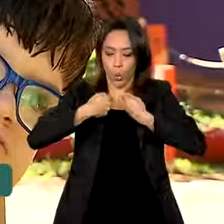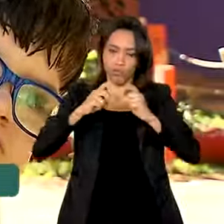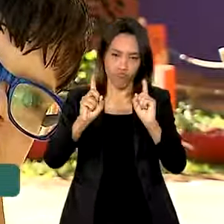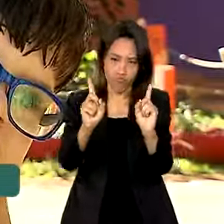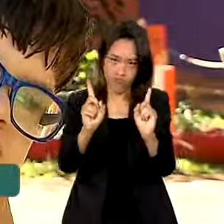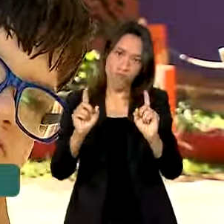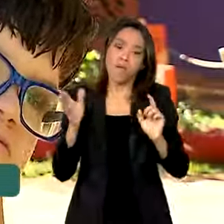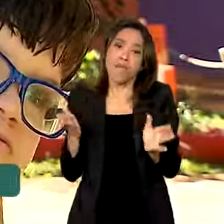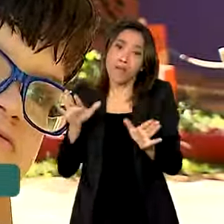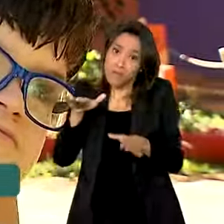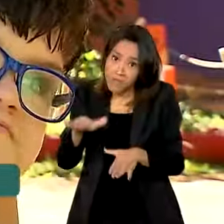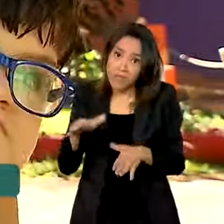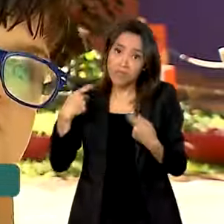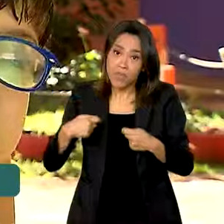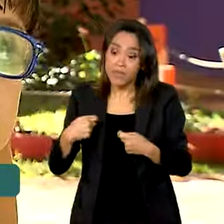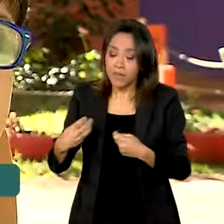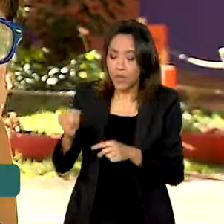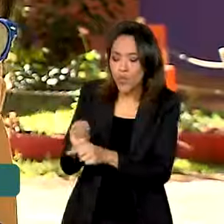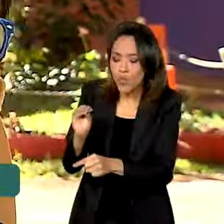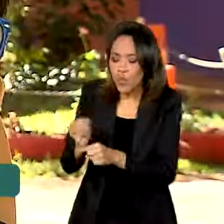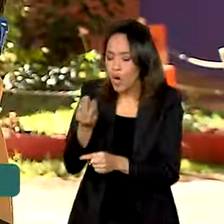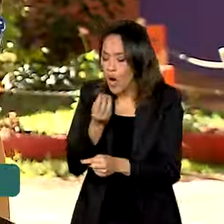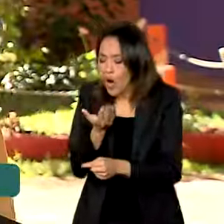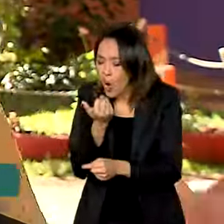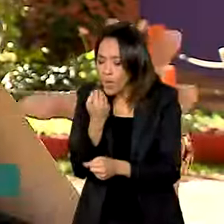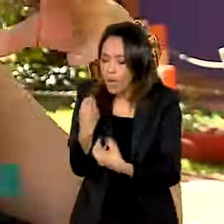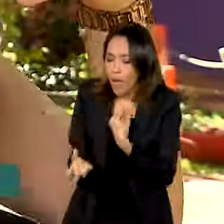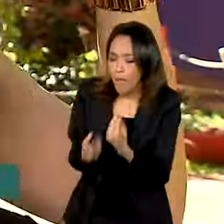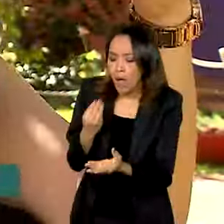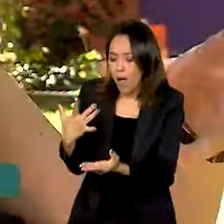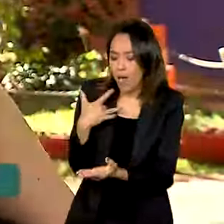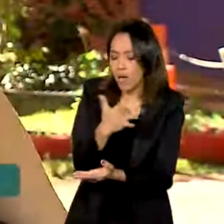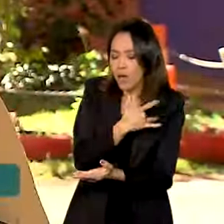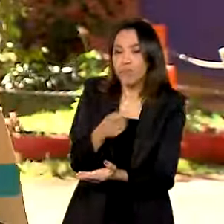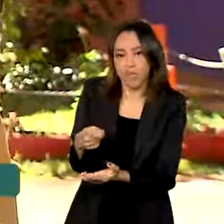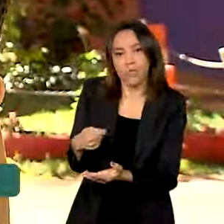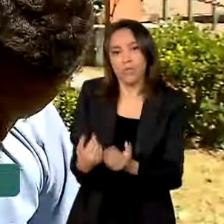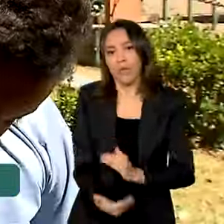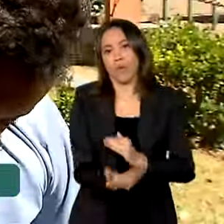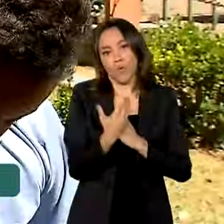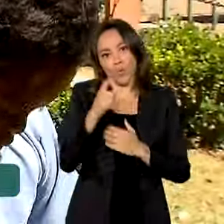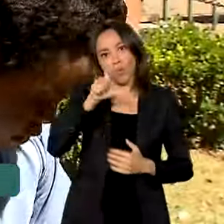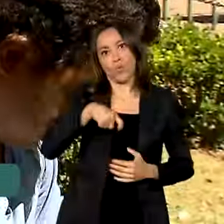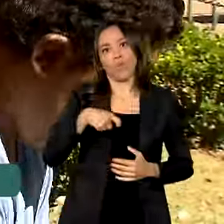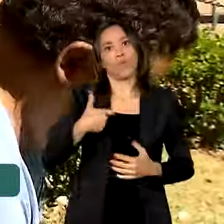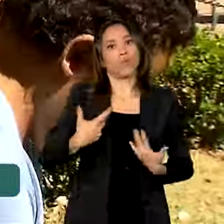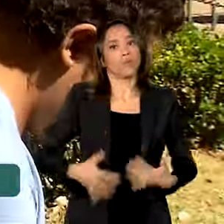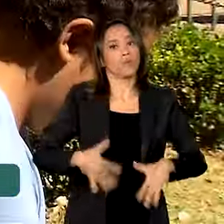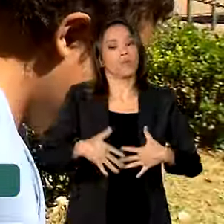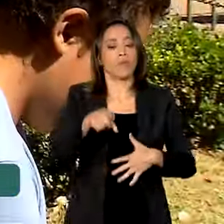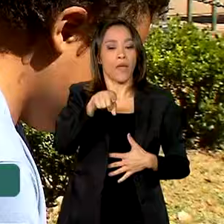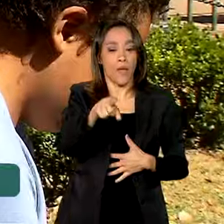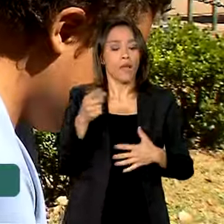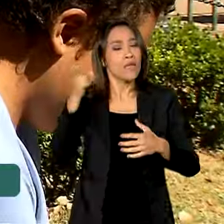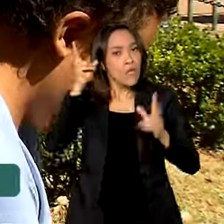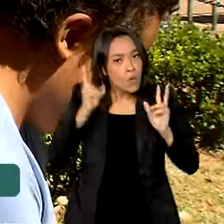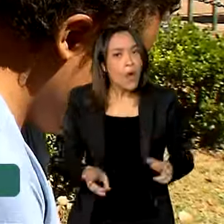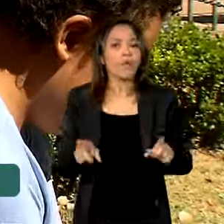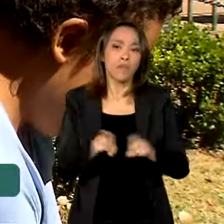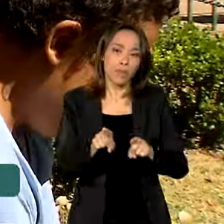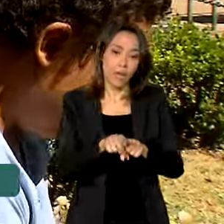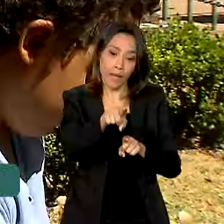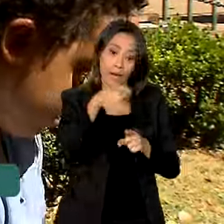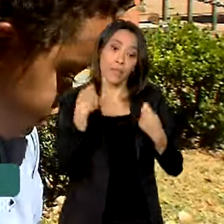né, para ter uma alimentação também melhor, né, e assim, então nesse quesito ajuda muito. Com a Maria foi a mesma coisa. Ela